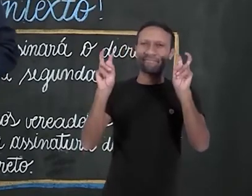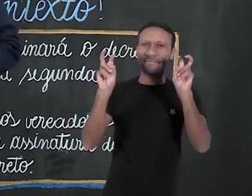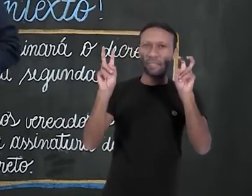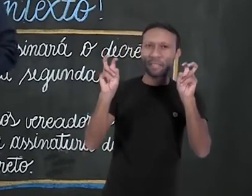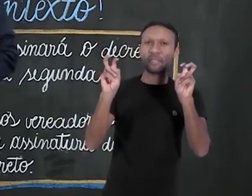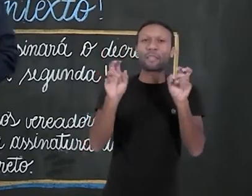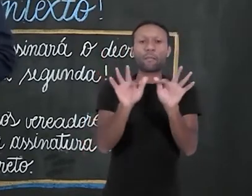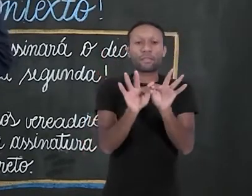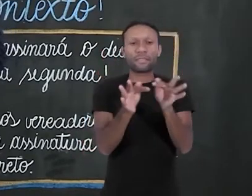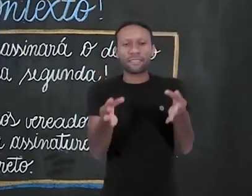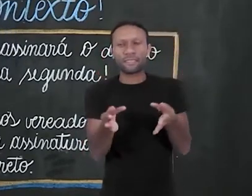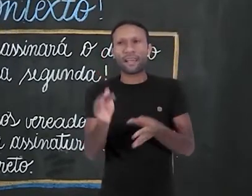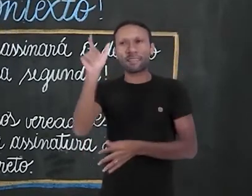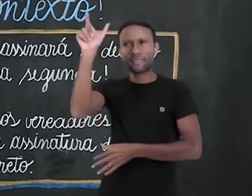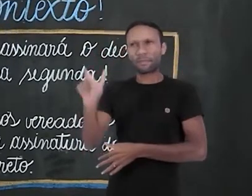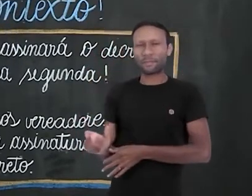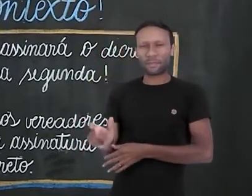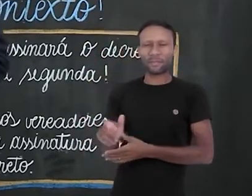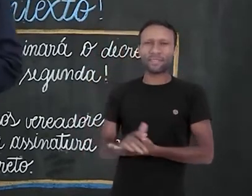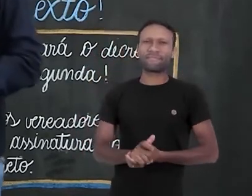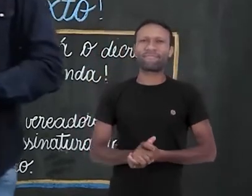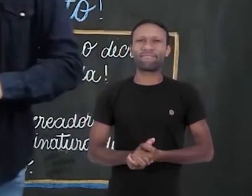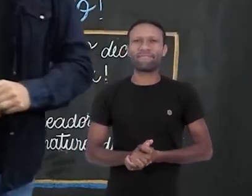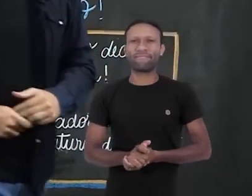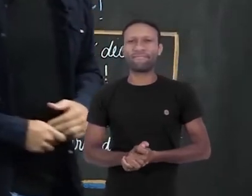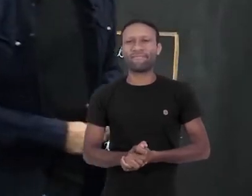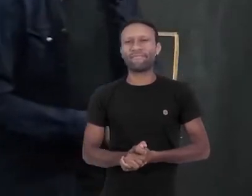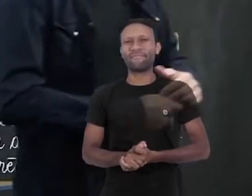essencial sujeito. Ok? Muito obrigado.